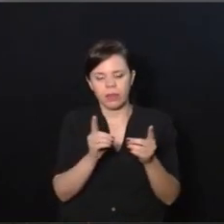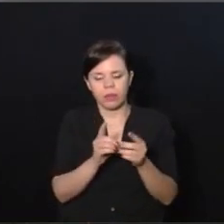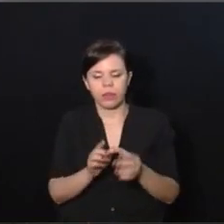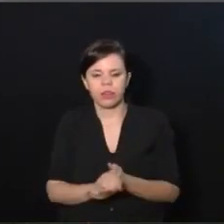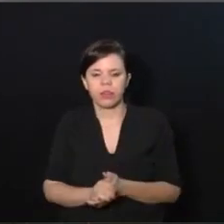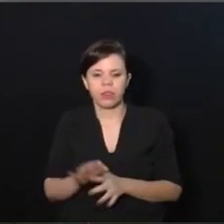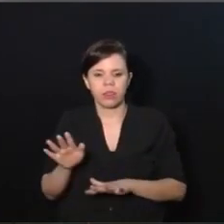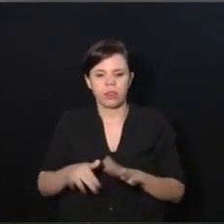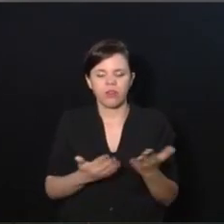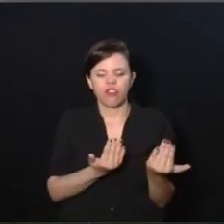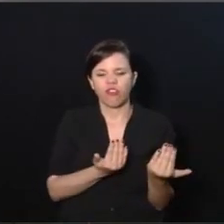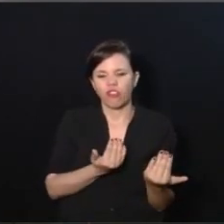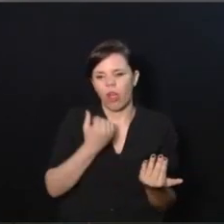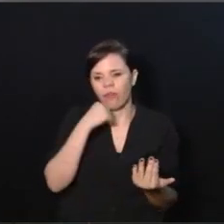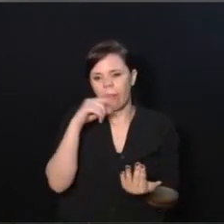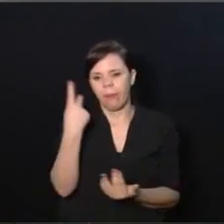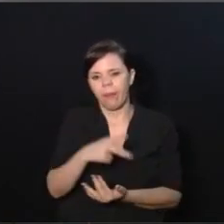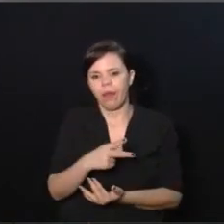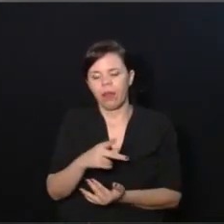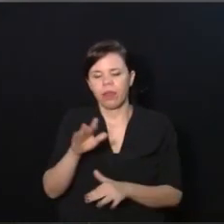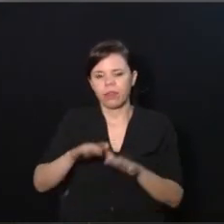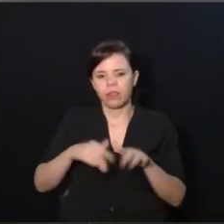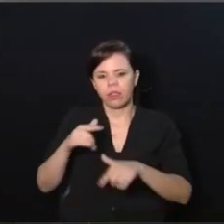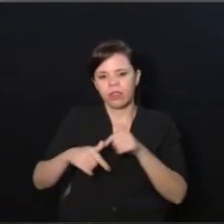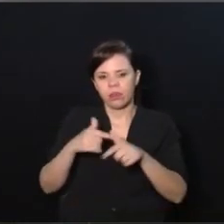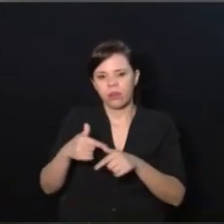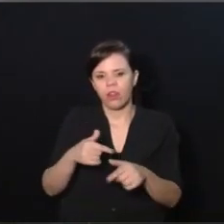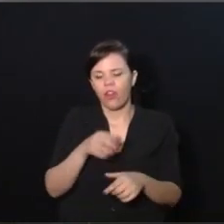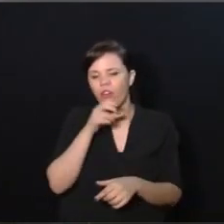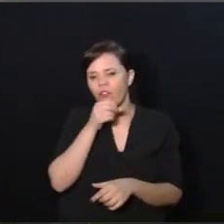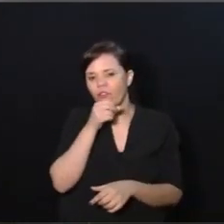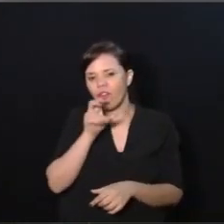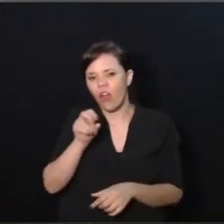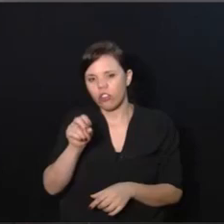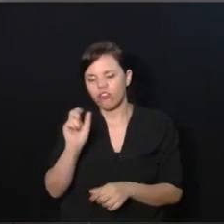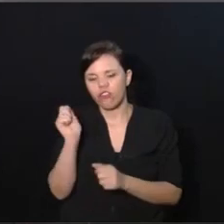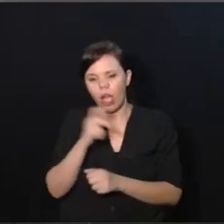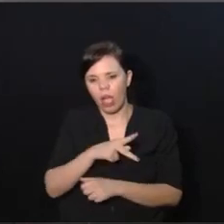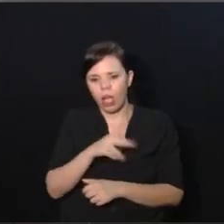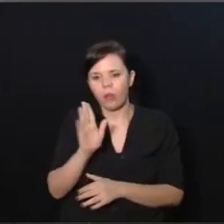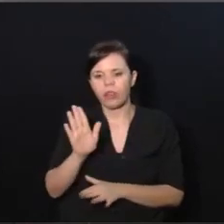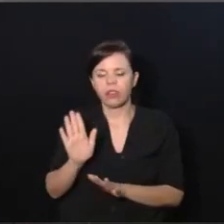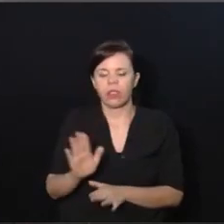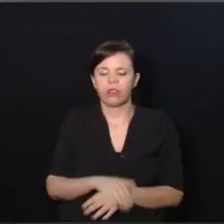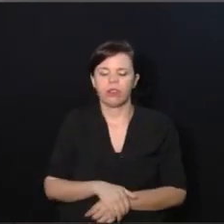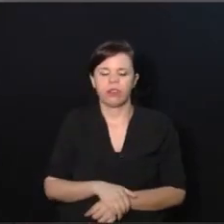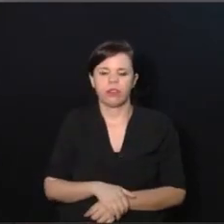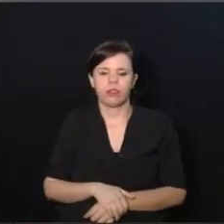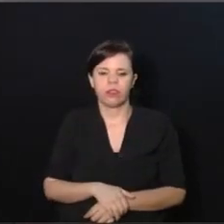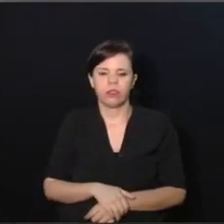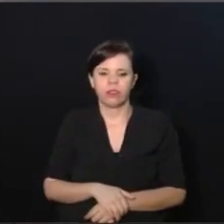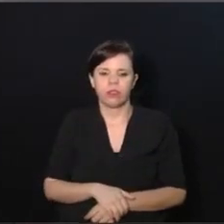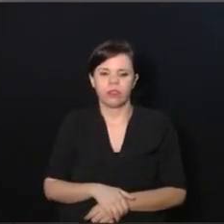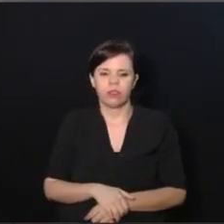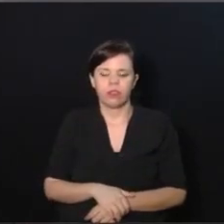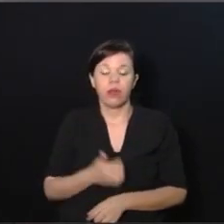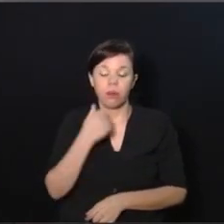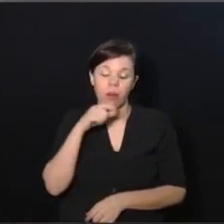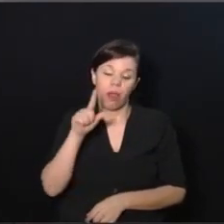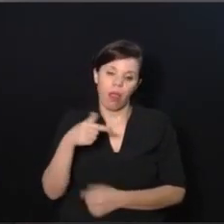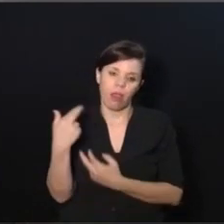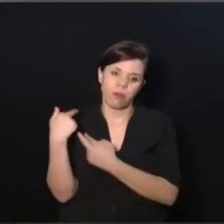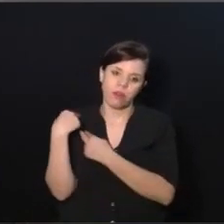mãe foi mãe muito nova e está trabalhando, a avó já está aposentada. então leia-se mãe como responsável.